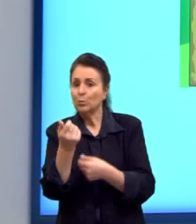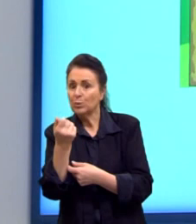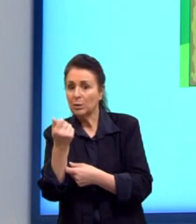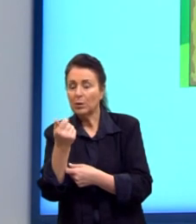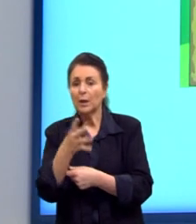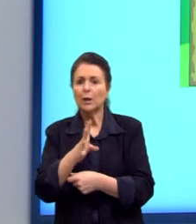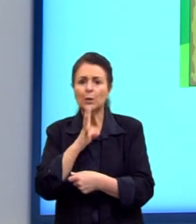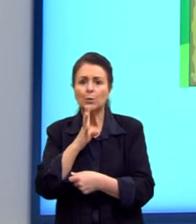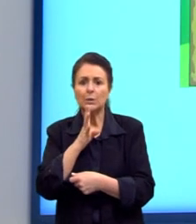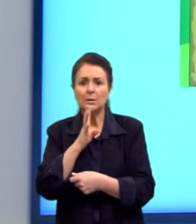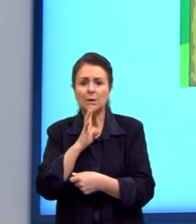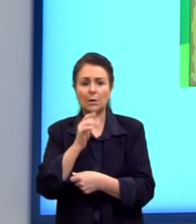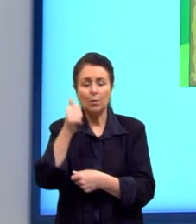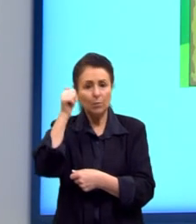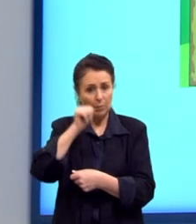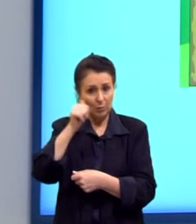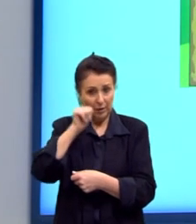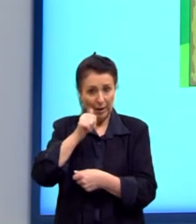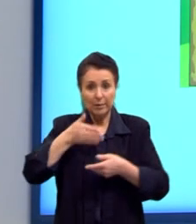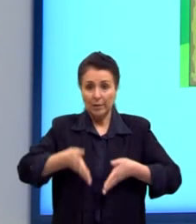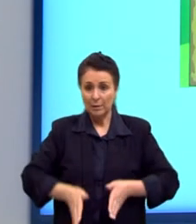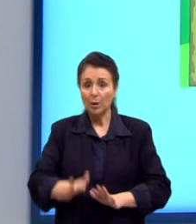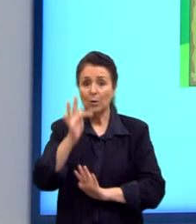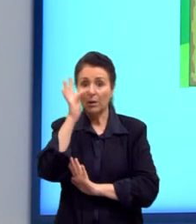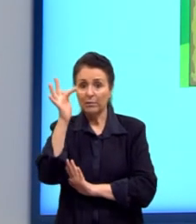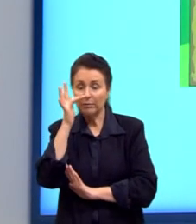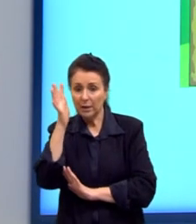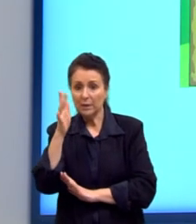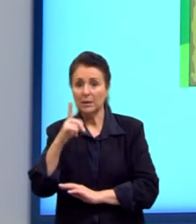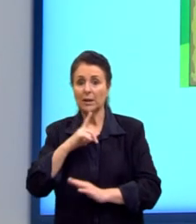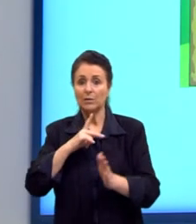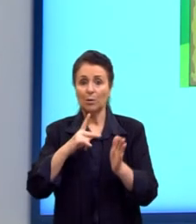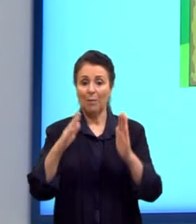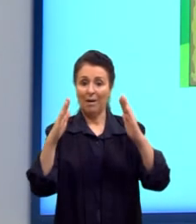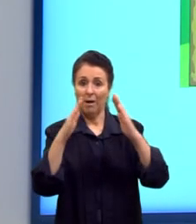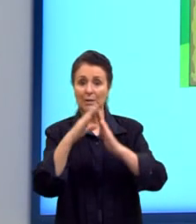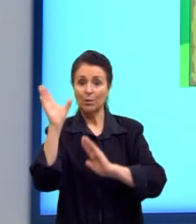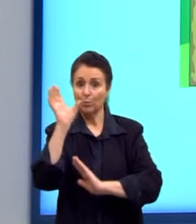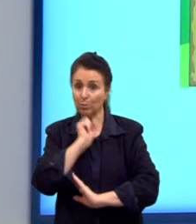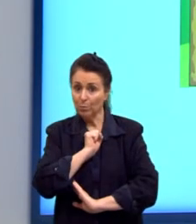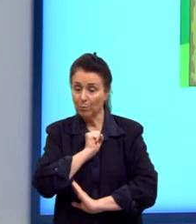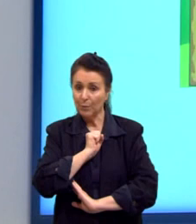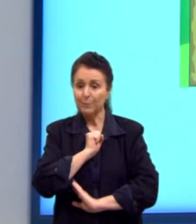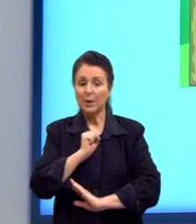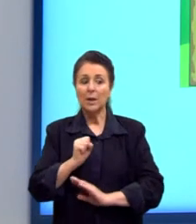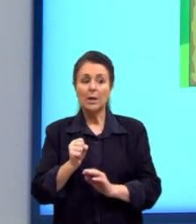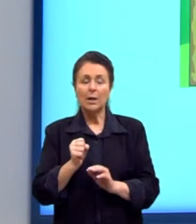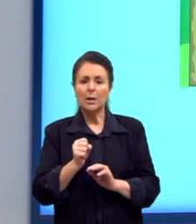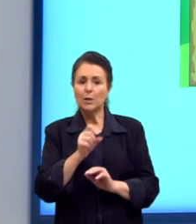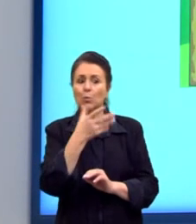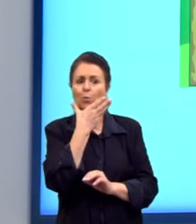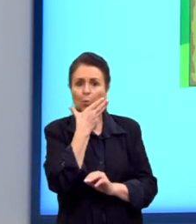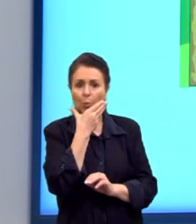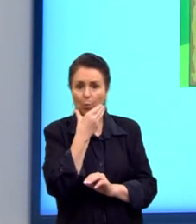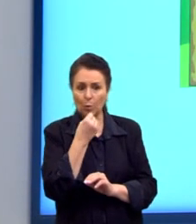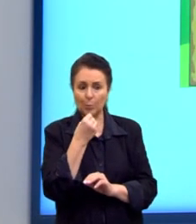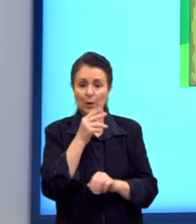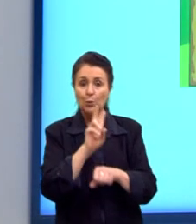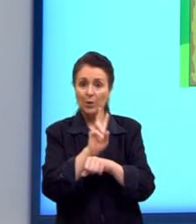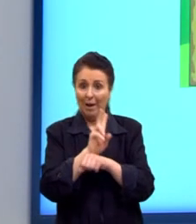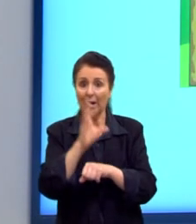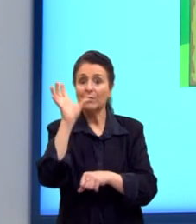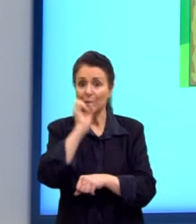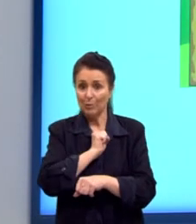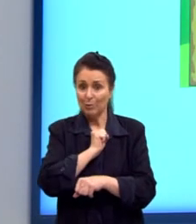conheceu uma senhora francesa, como eu estava dizendo para vocês. Que era proprietária de uma padaria. E o forneiro, que era o encarregado das fornadas de